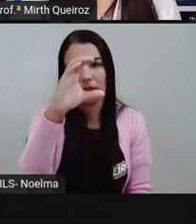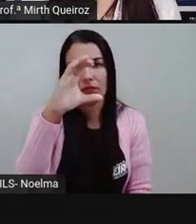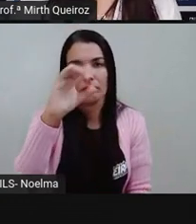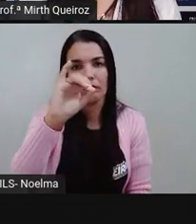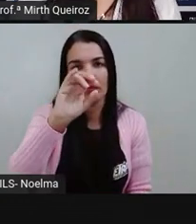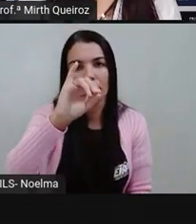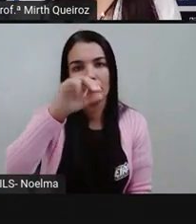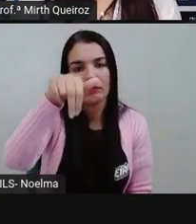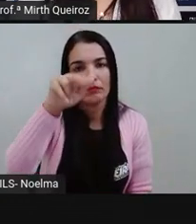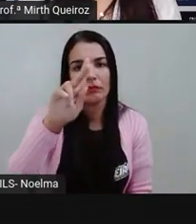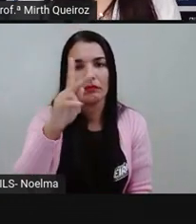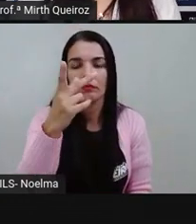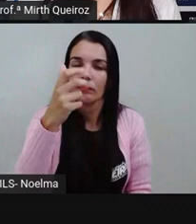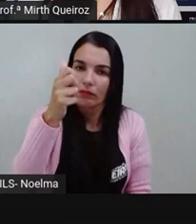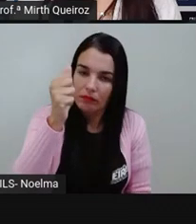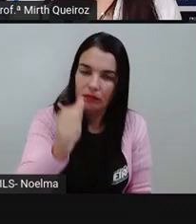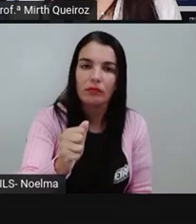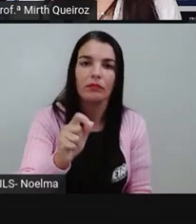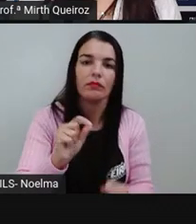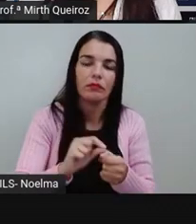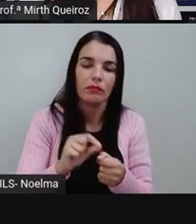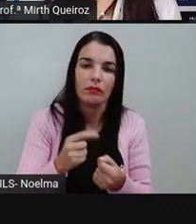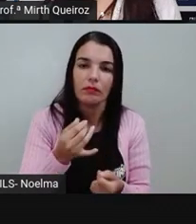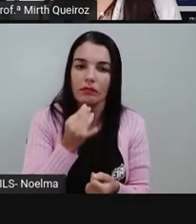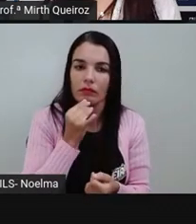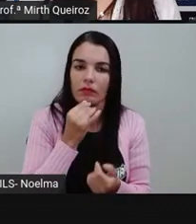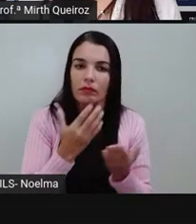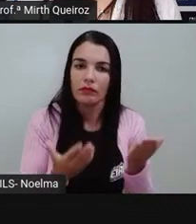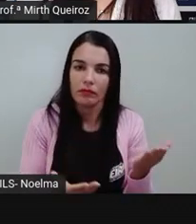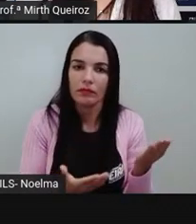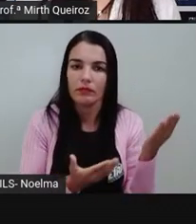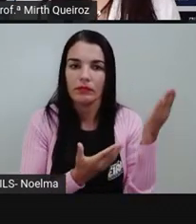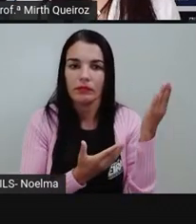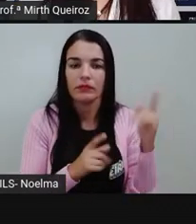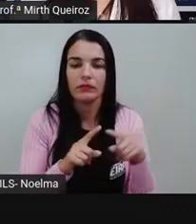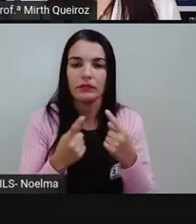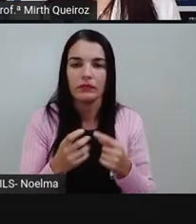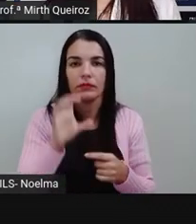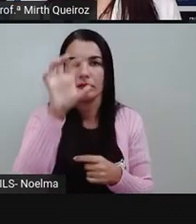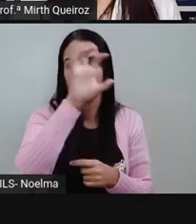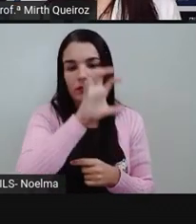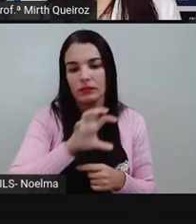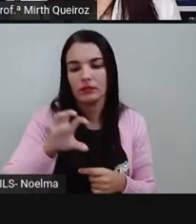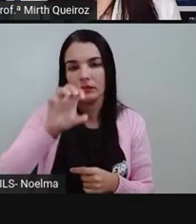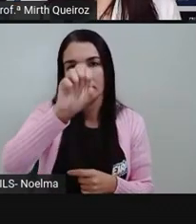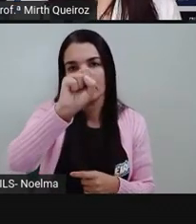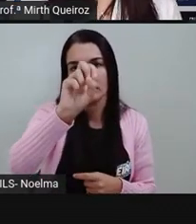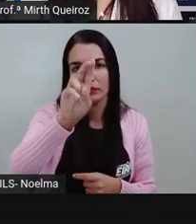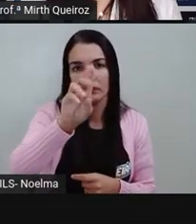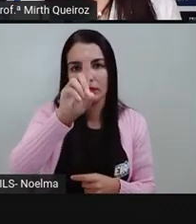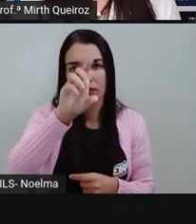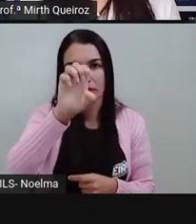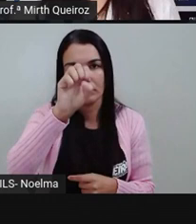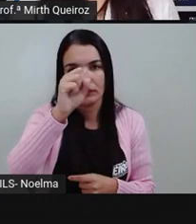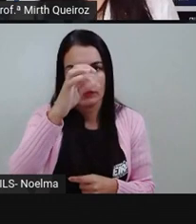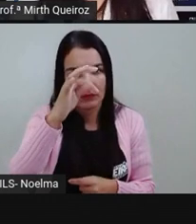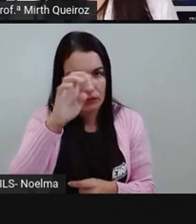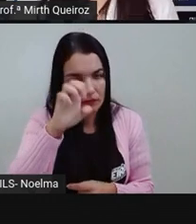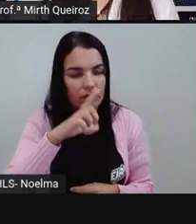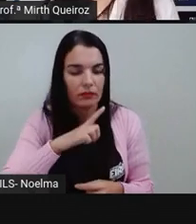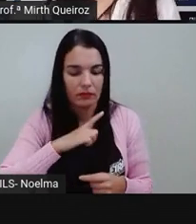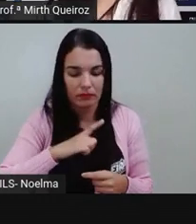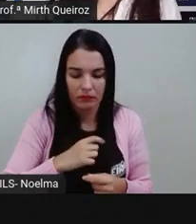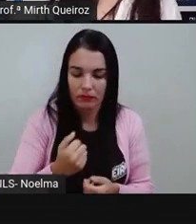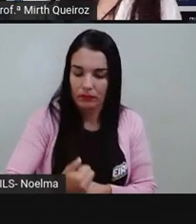exemplo, faz parte aí dessa região sudeste. Então, a região sudeste, ela carrega muitas coisas positivas,